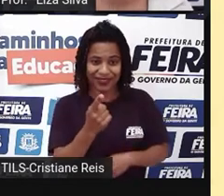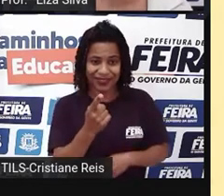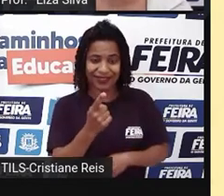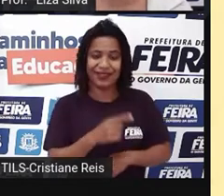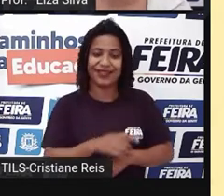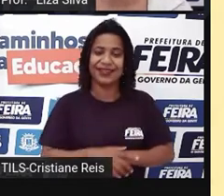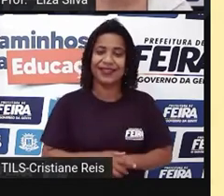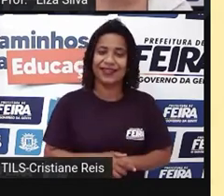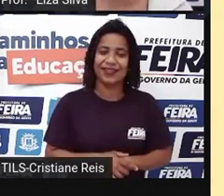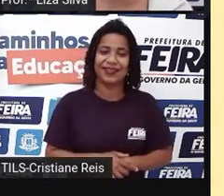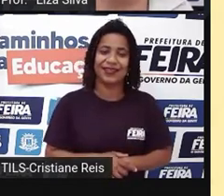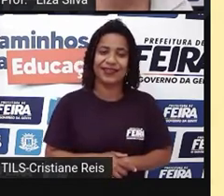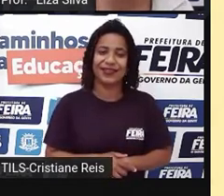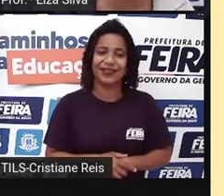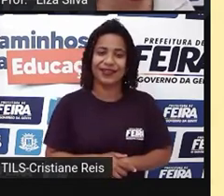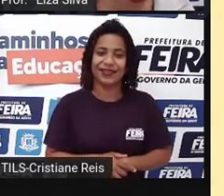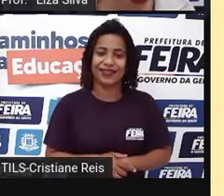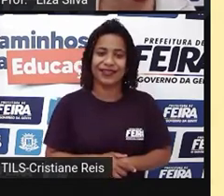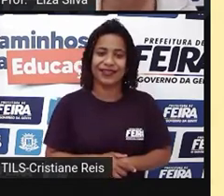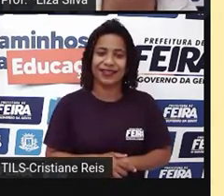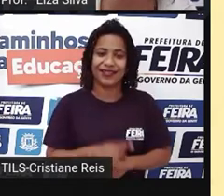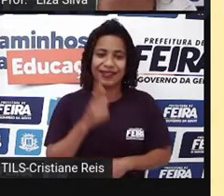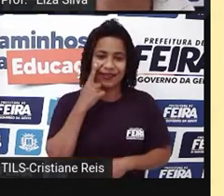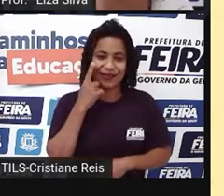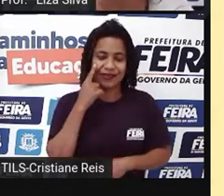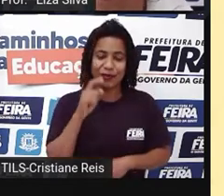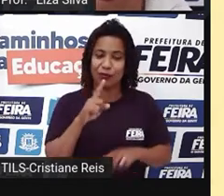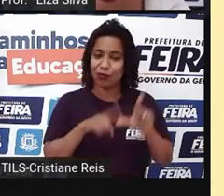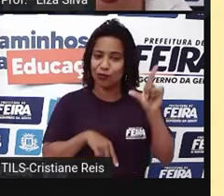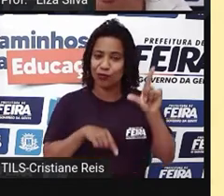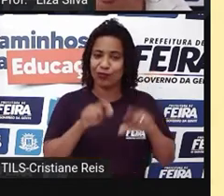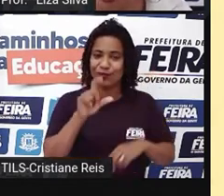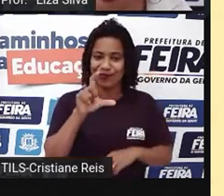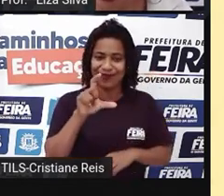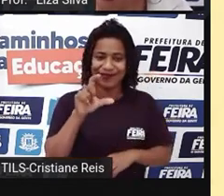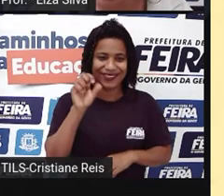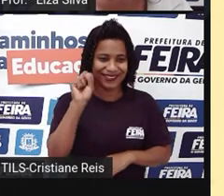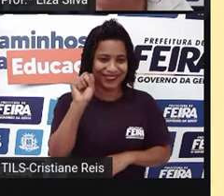Deixa eu corrigir aqui, que é com letra maiúscula, não é assim?